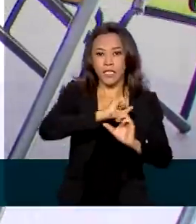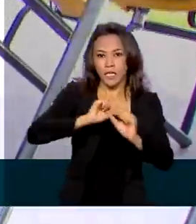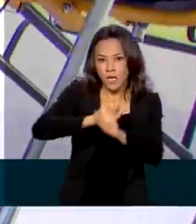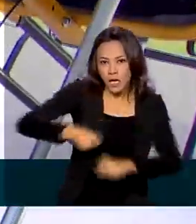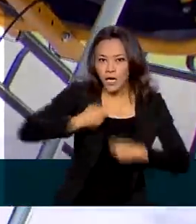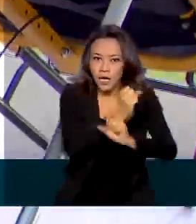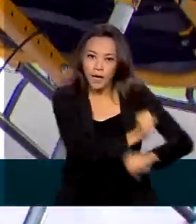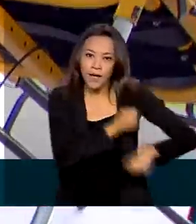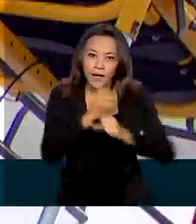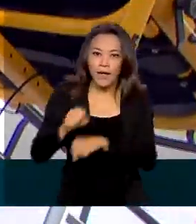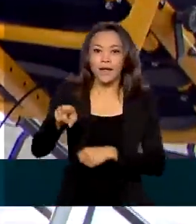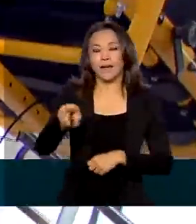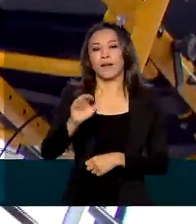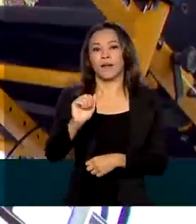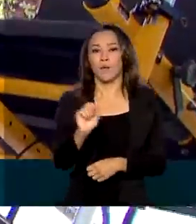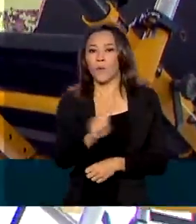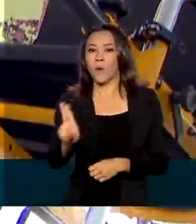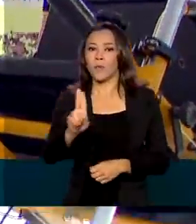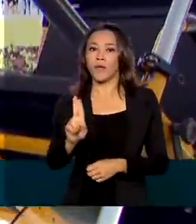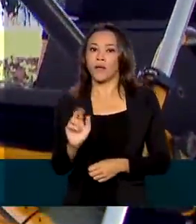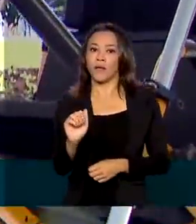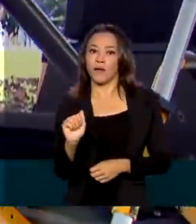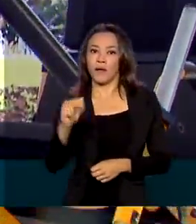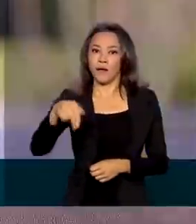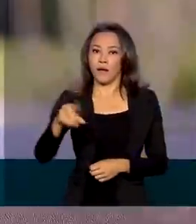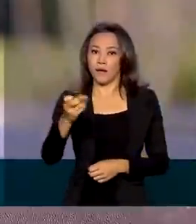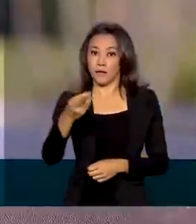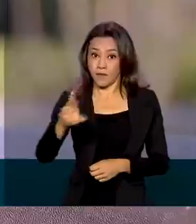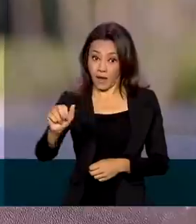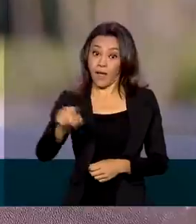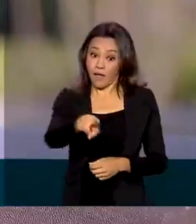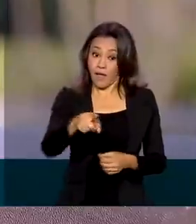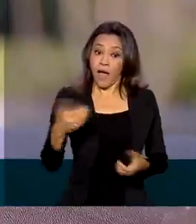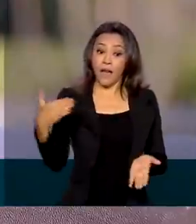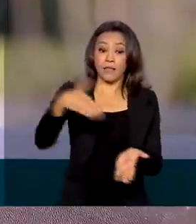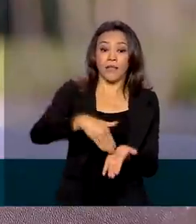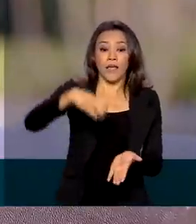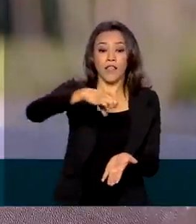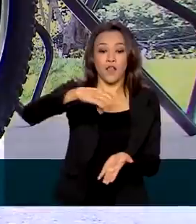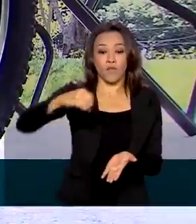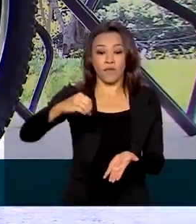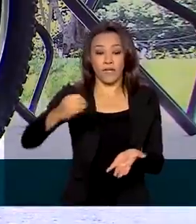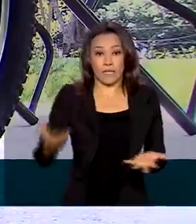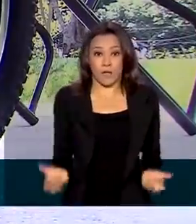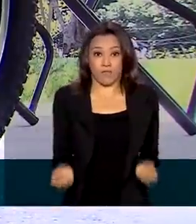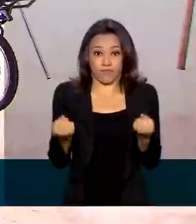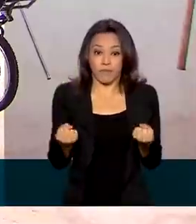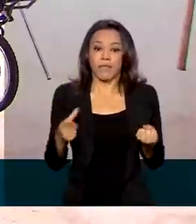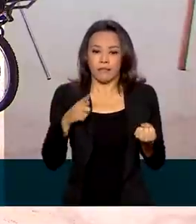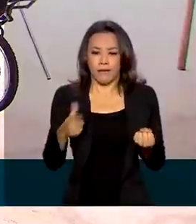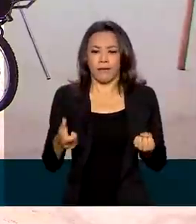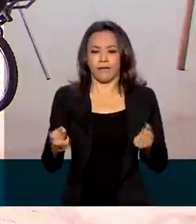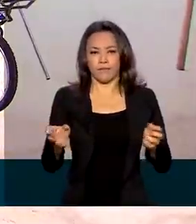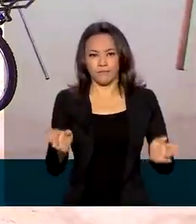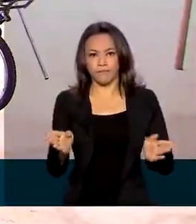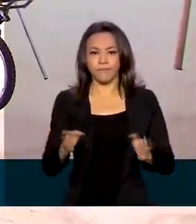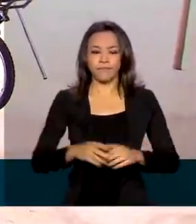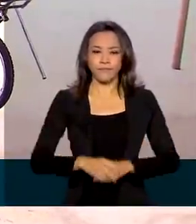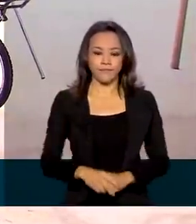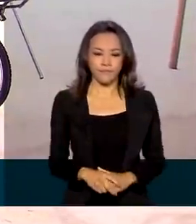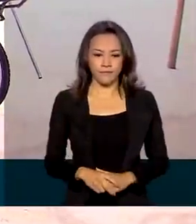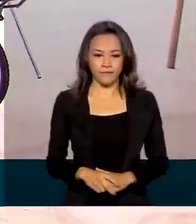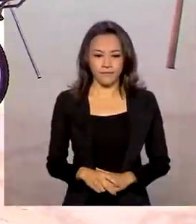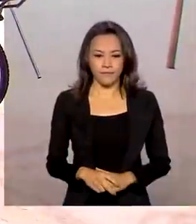As cadeiras são adaptadas para receber pessoas de até 90 quilos e contam com cinto de segurança e freio. Essas cadeiras vêm